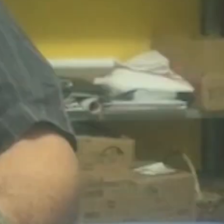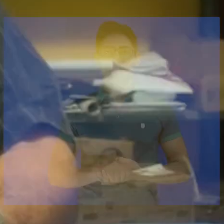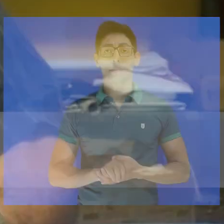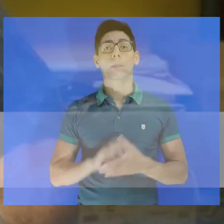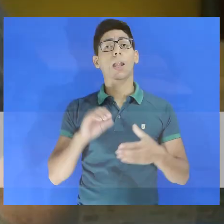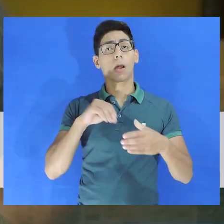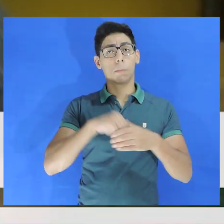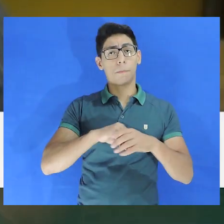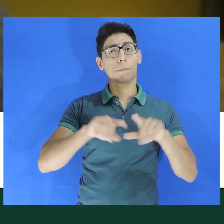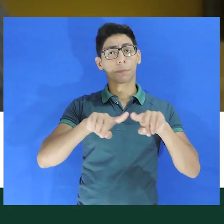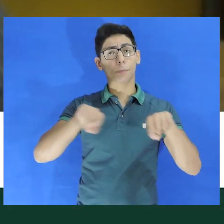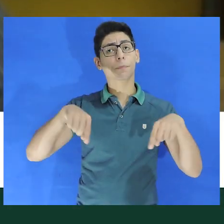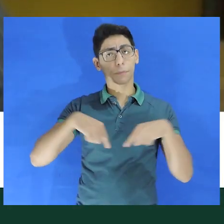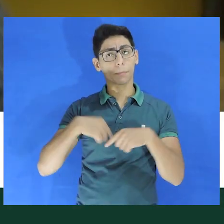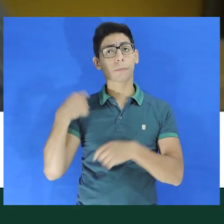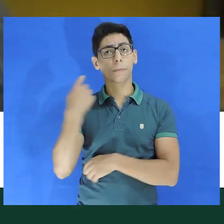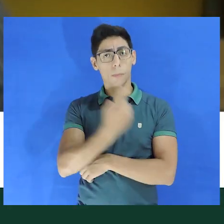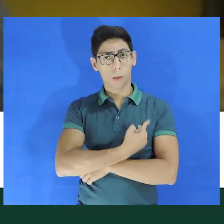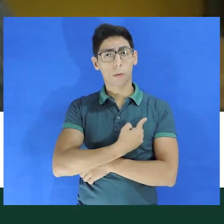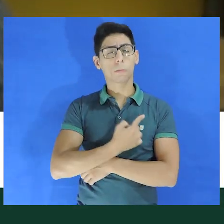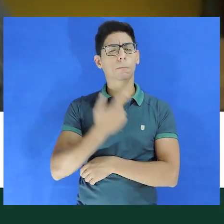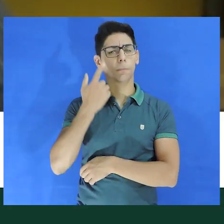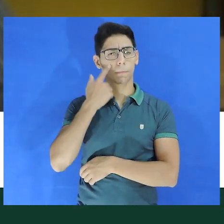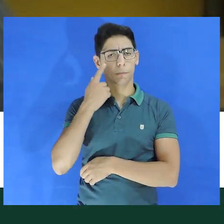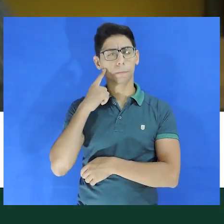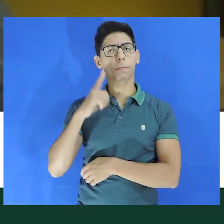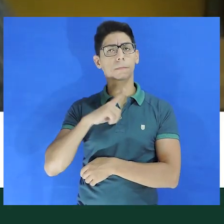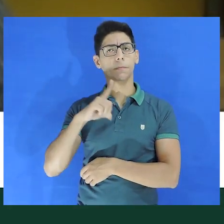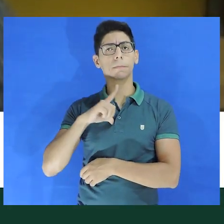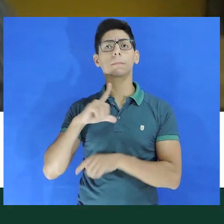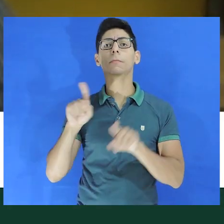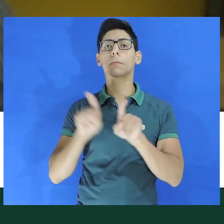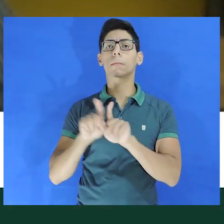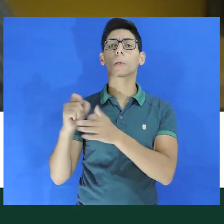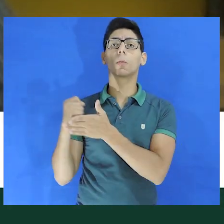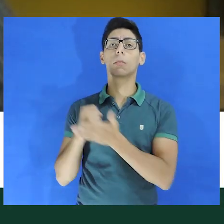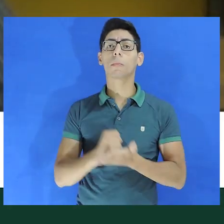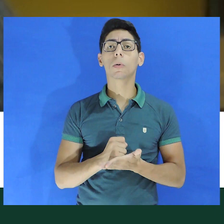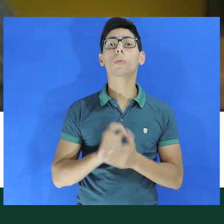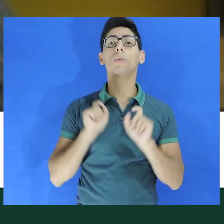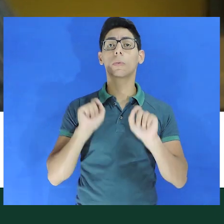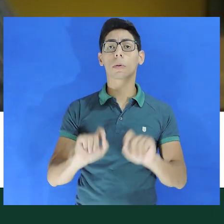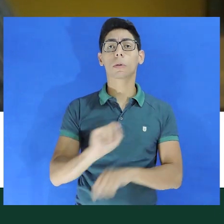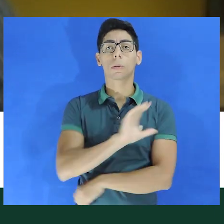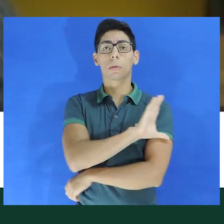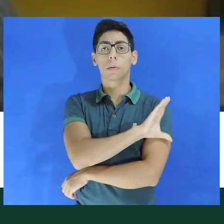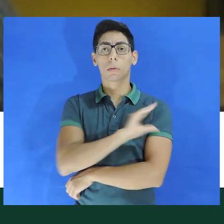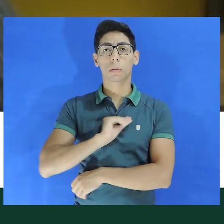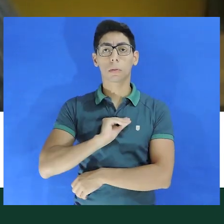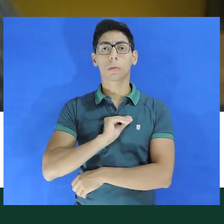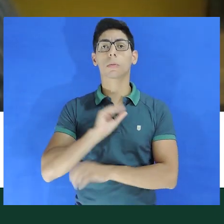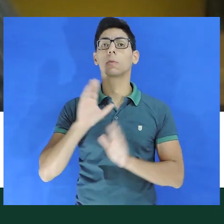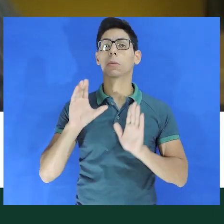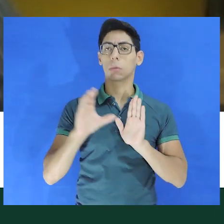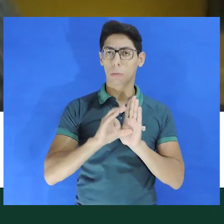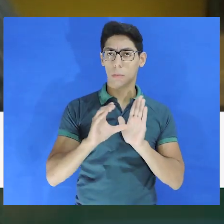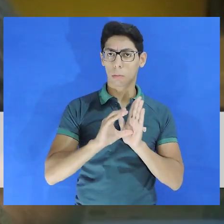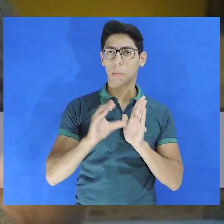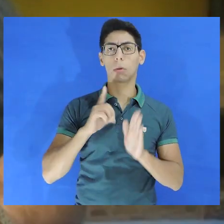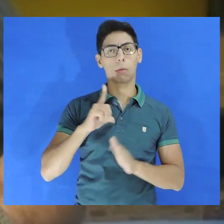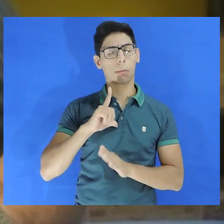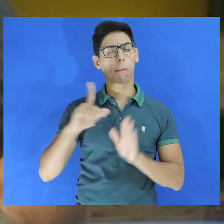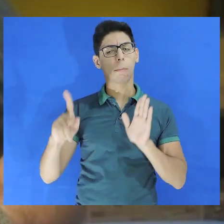Dentro dessa atividade, nós também contamos com o